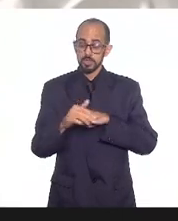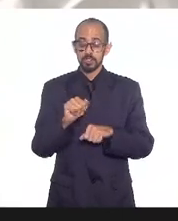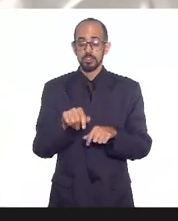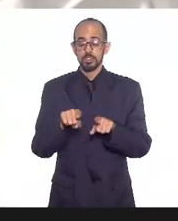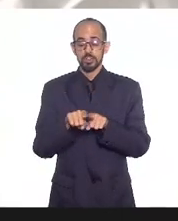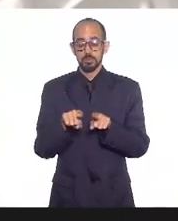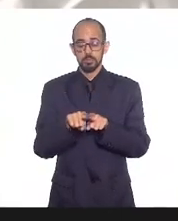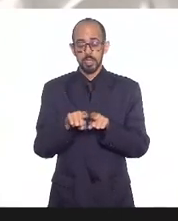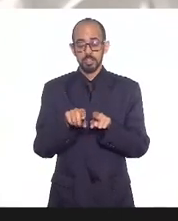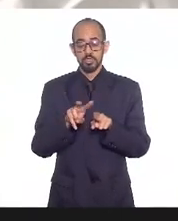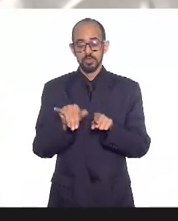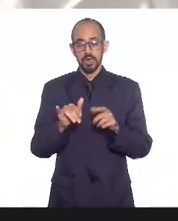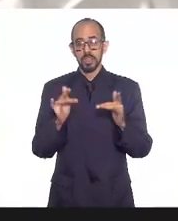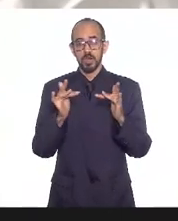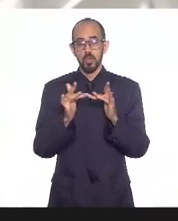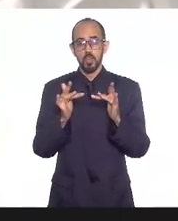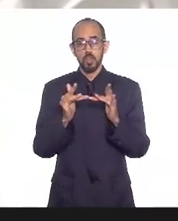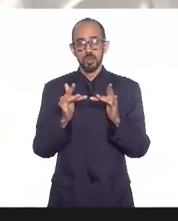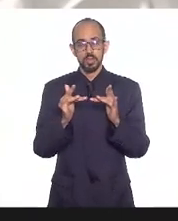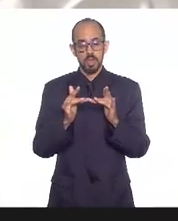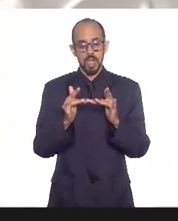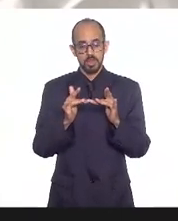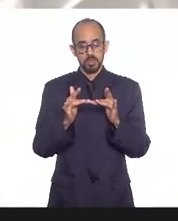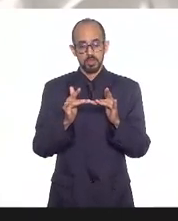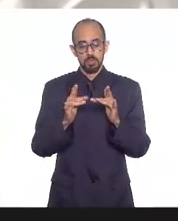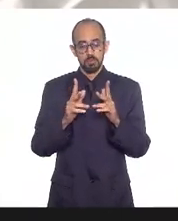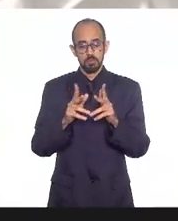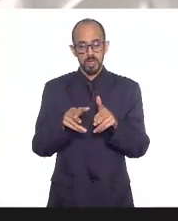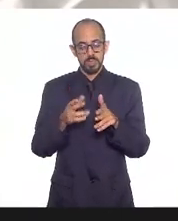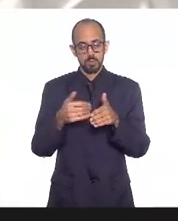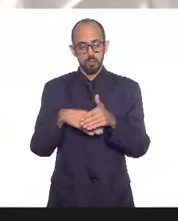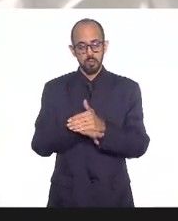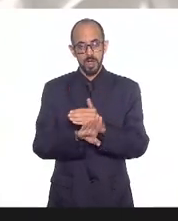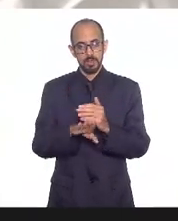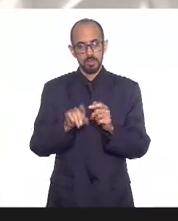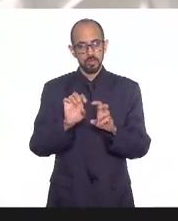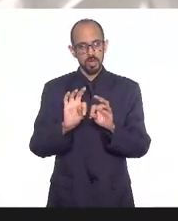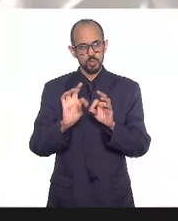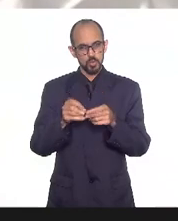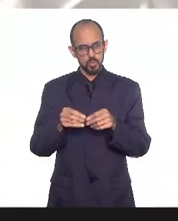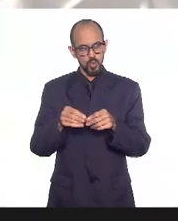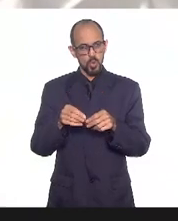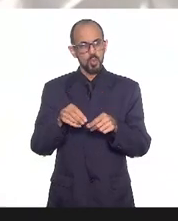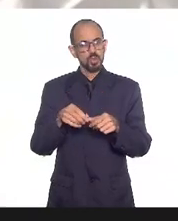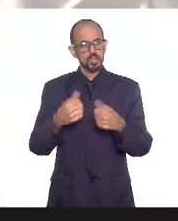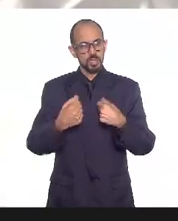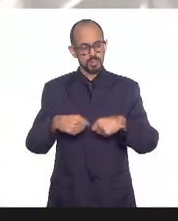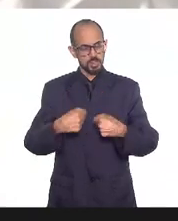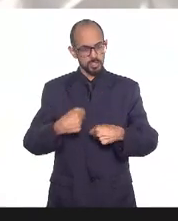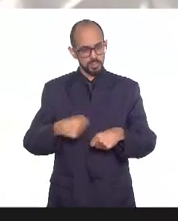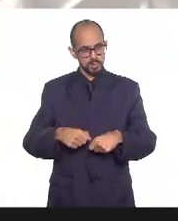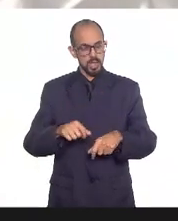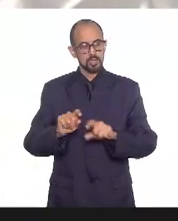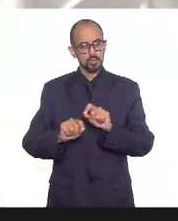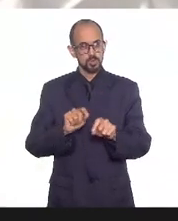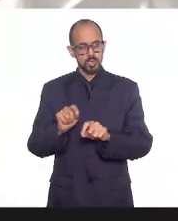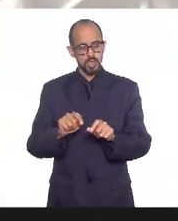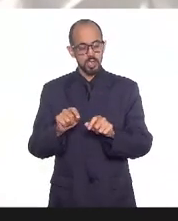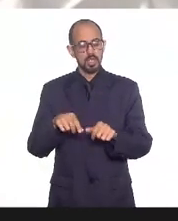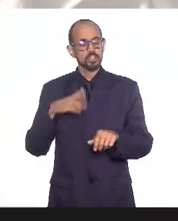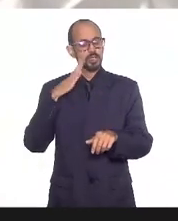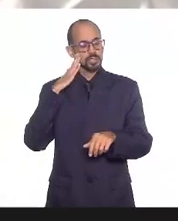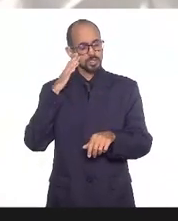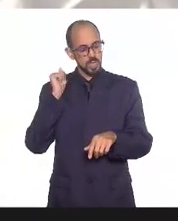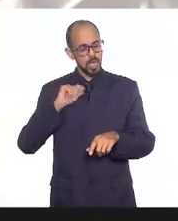vamos sim fazer um contato mesmo guardando aí as devidas proporções sabendo que há uma